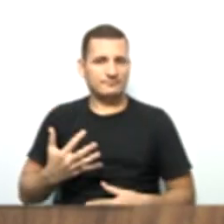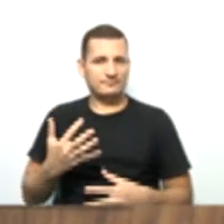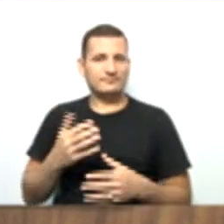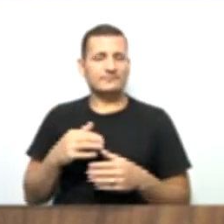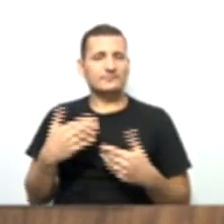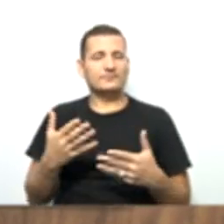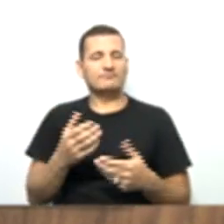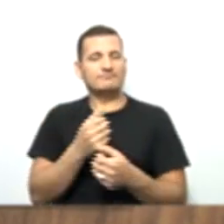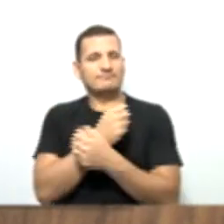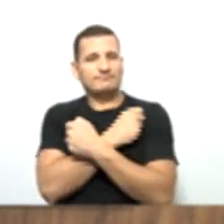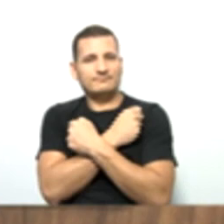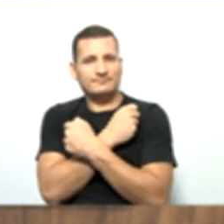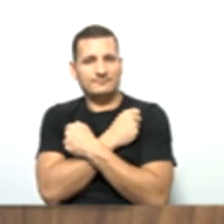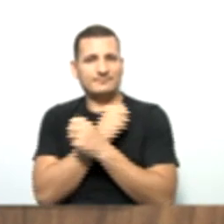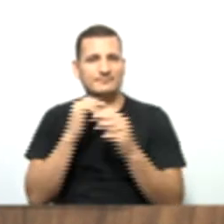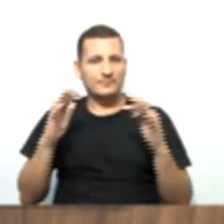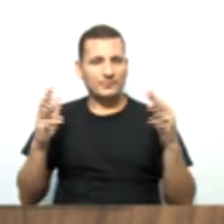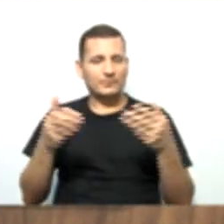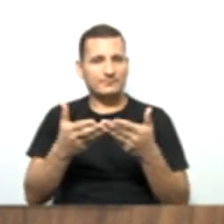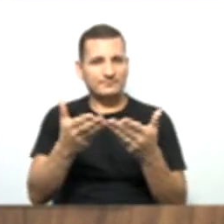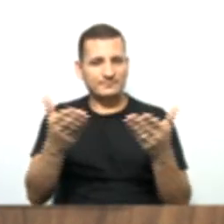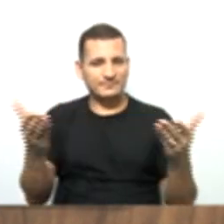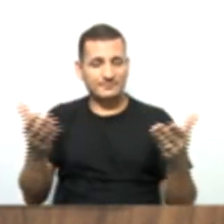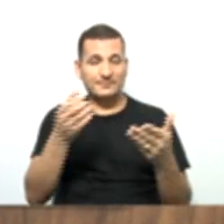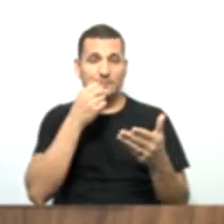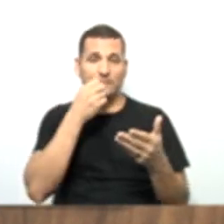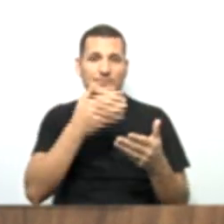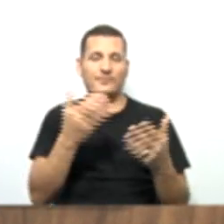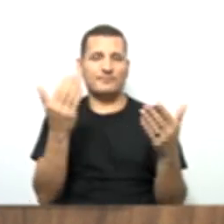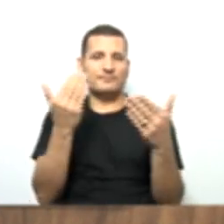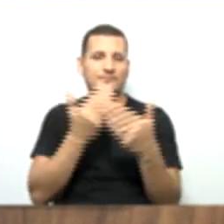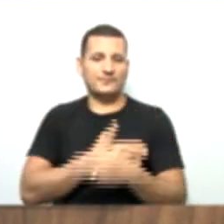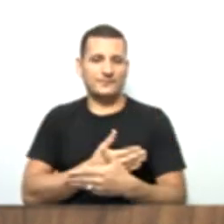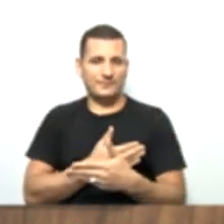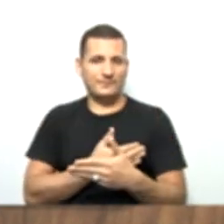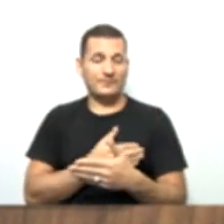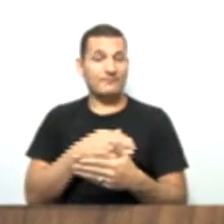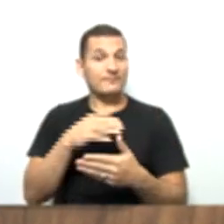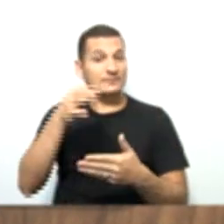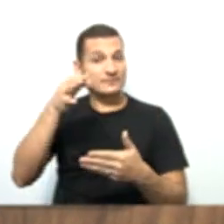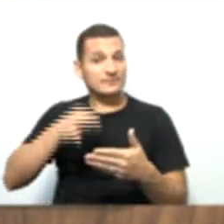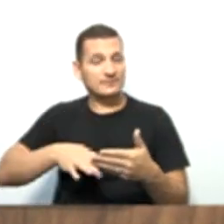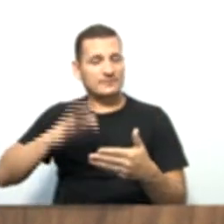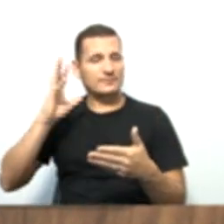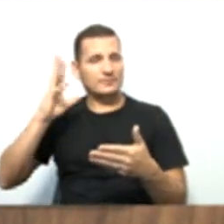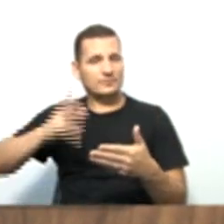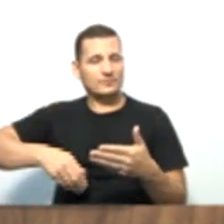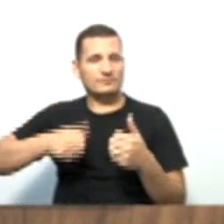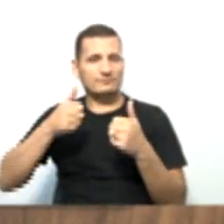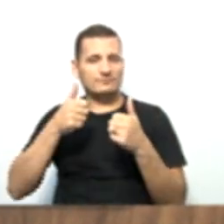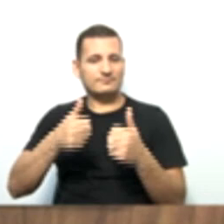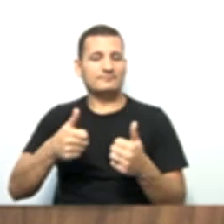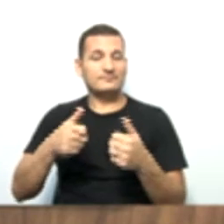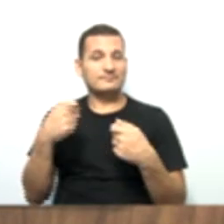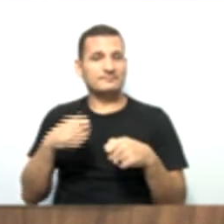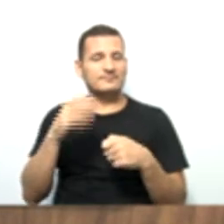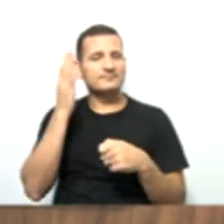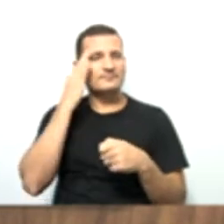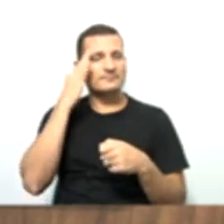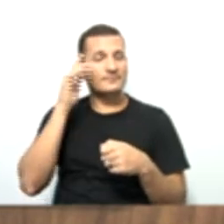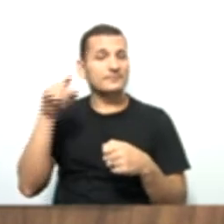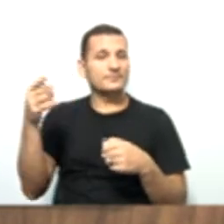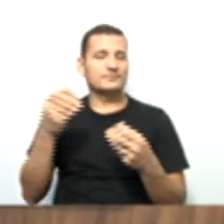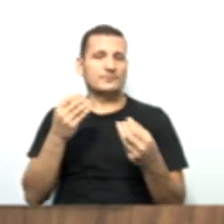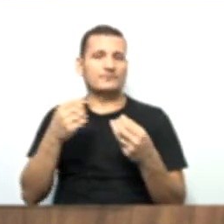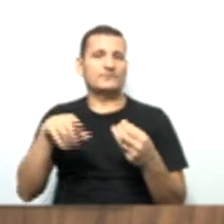grande abraço para todos vocês e boa avaliação e vamos gabaritar essa prova, ok? Precisamos depois saber como é que foi a